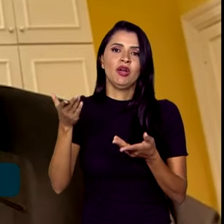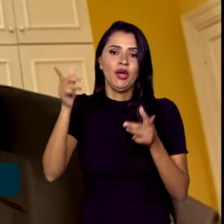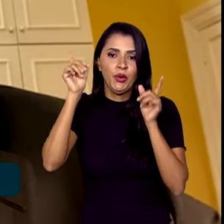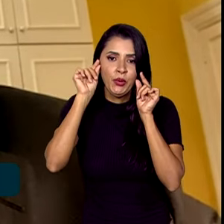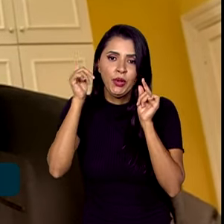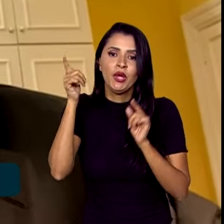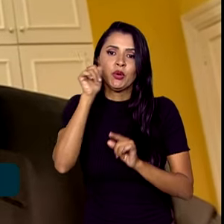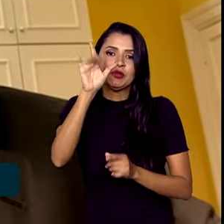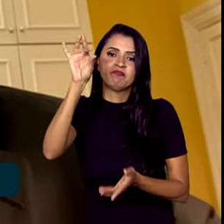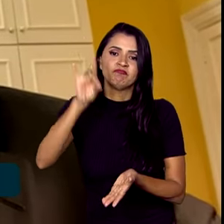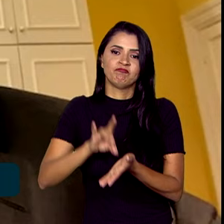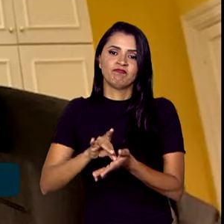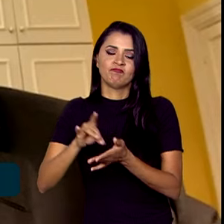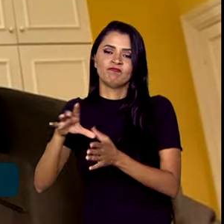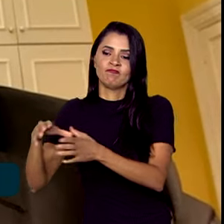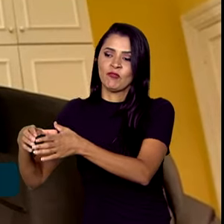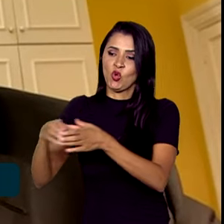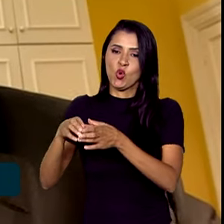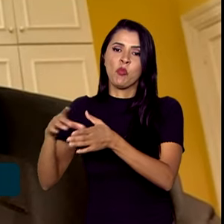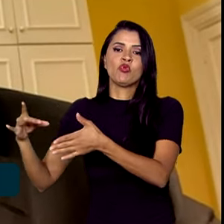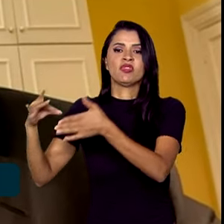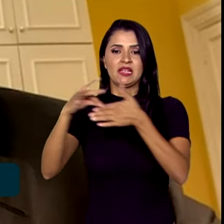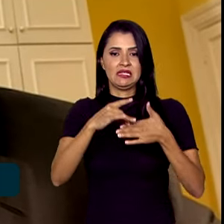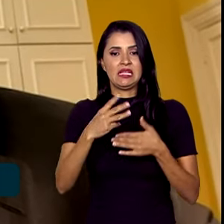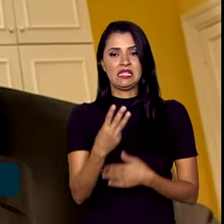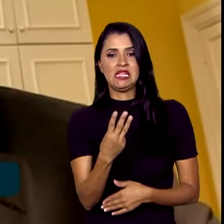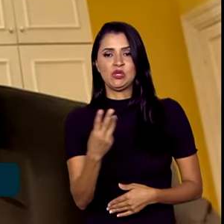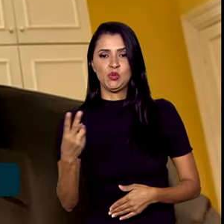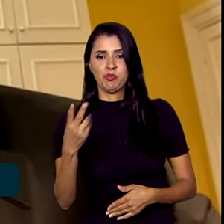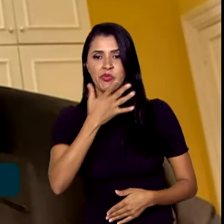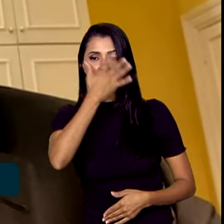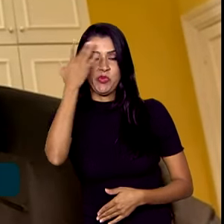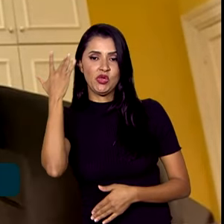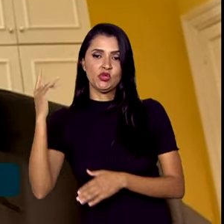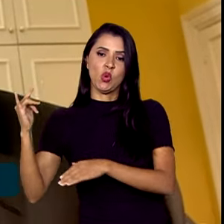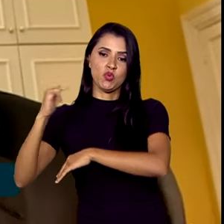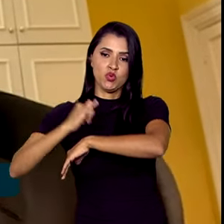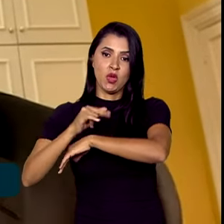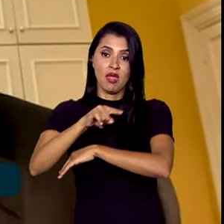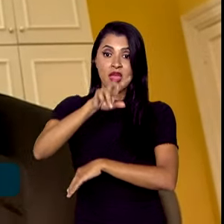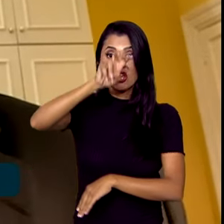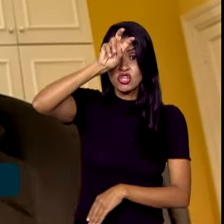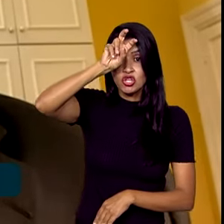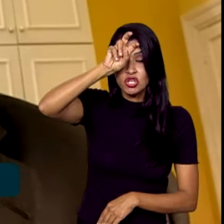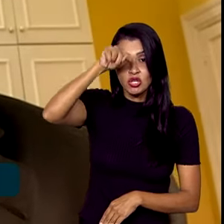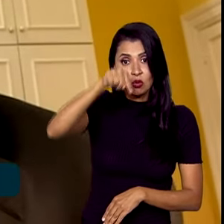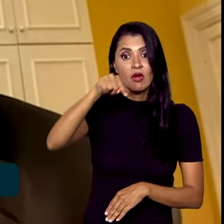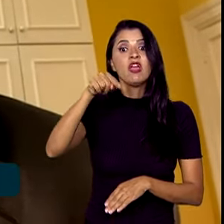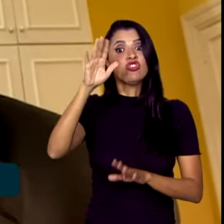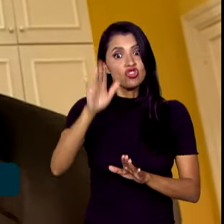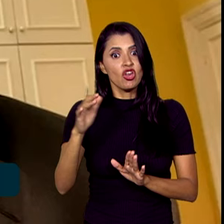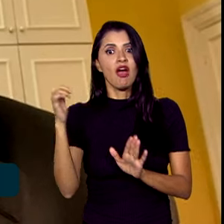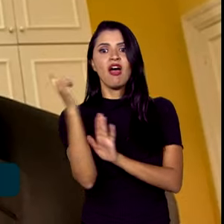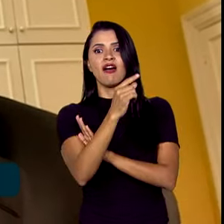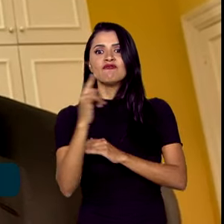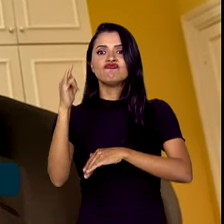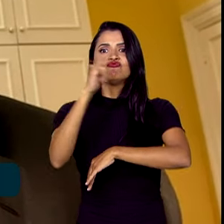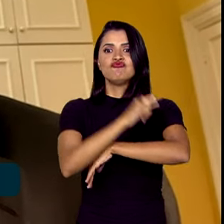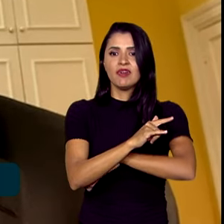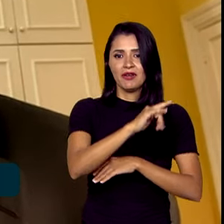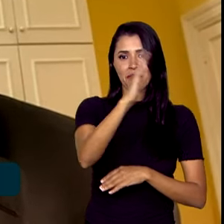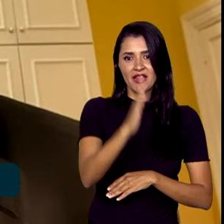ter o êxito de trazer esse grupo de 32 pessoas para o Egito e daqui eles já partiram para o Brasil.